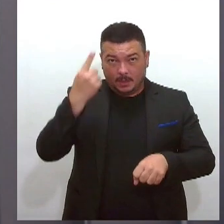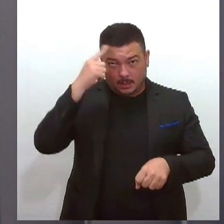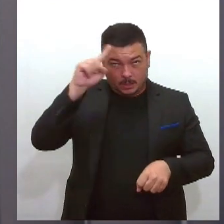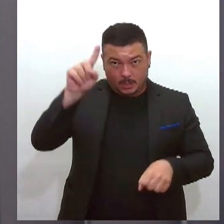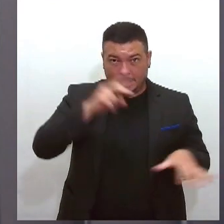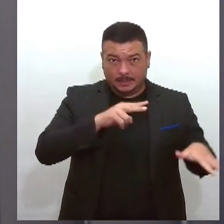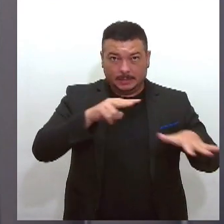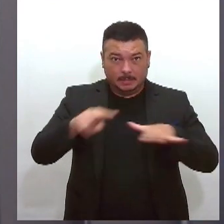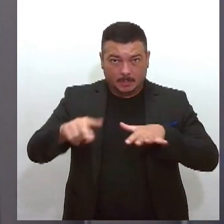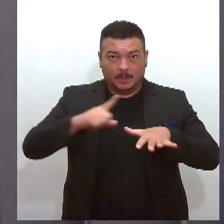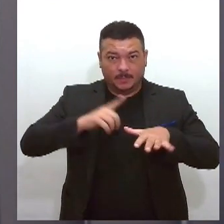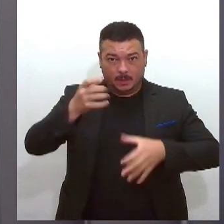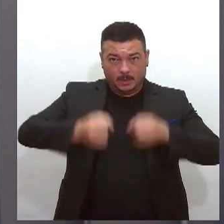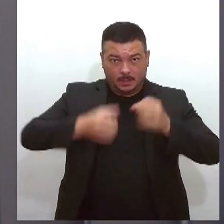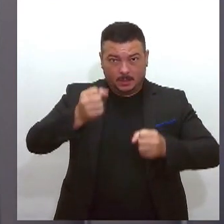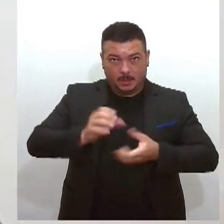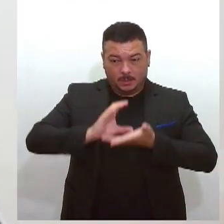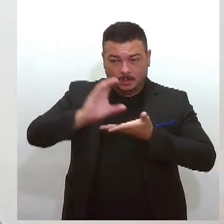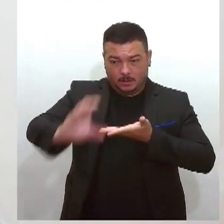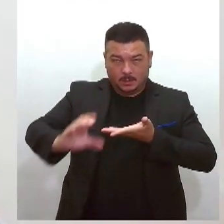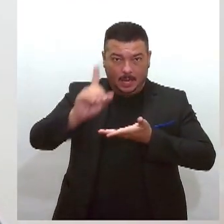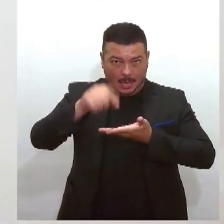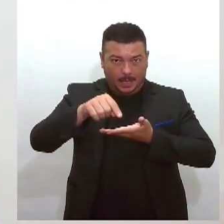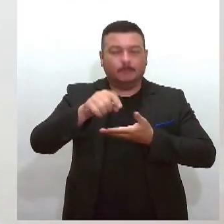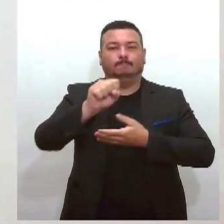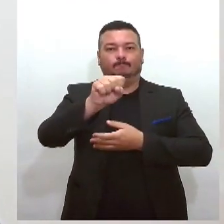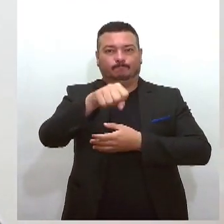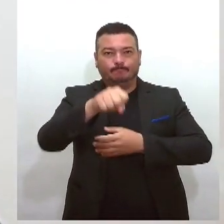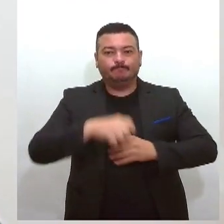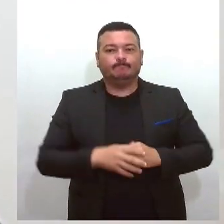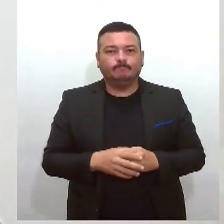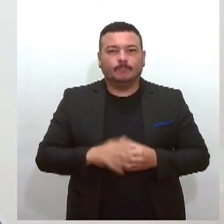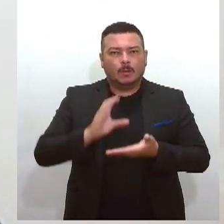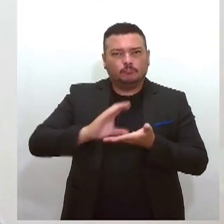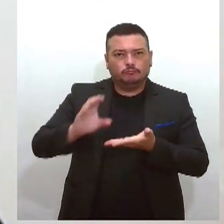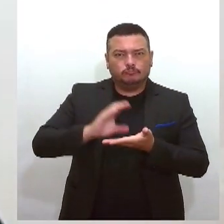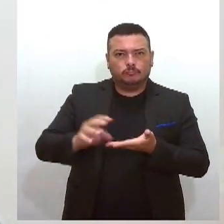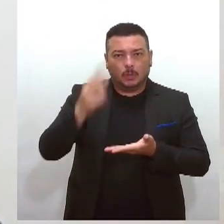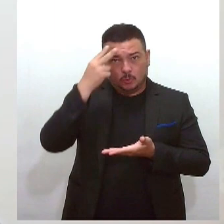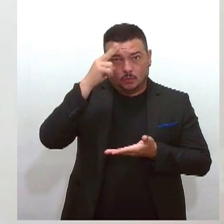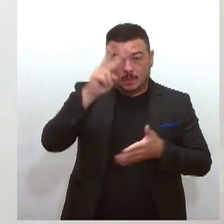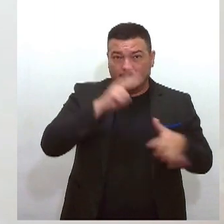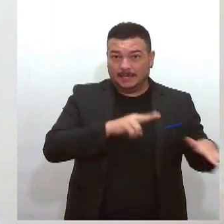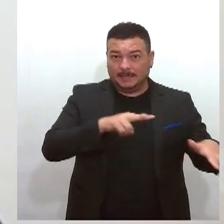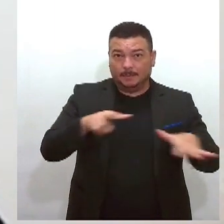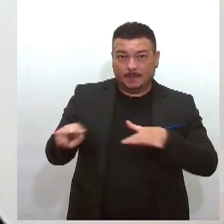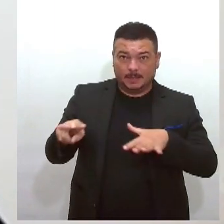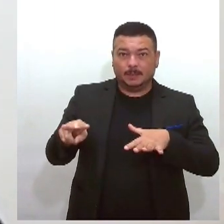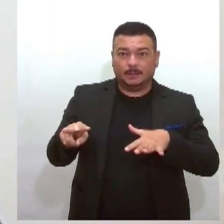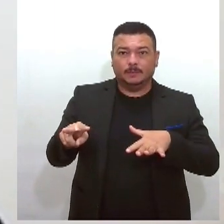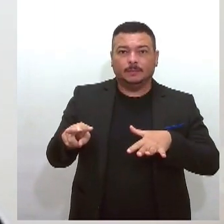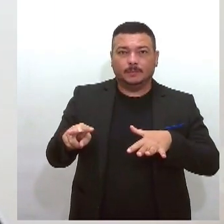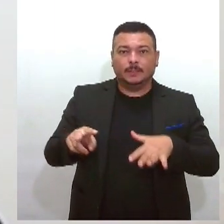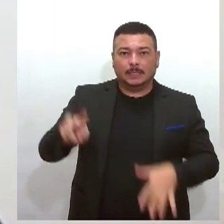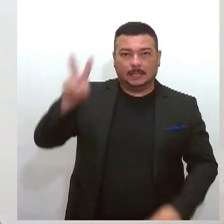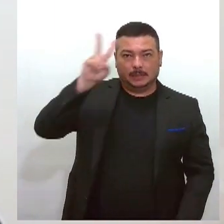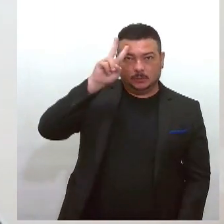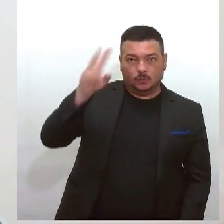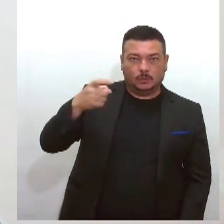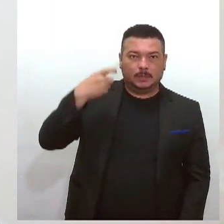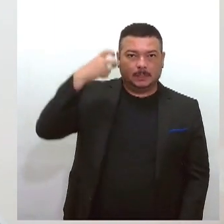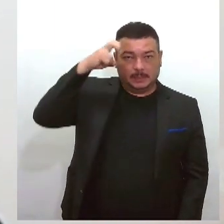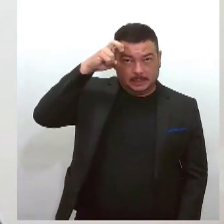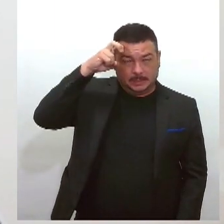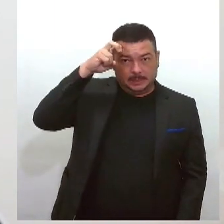leite, né Camila? Isso, as distribuições são duas vezes por semana, na segunda e na quinta-feira. Mas o quantitativo desse